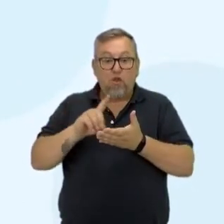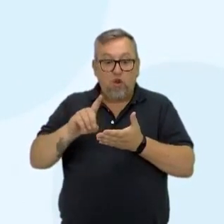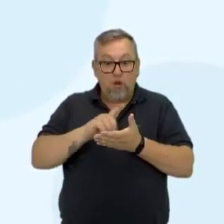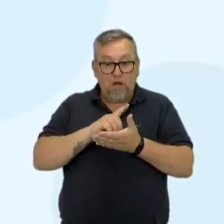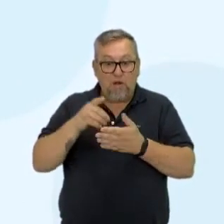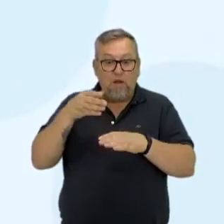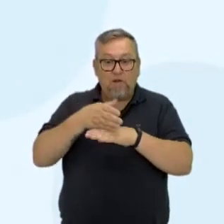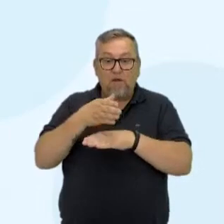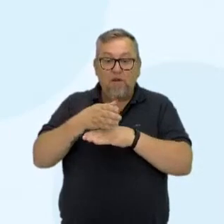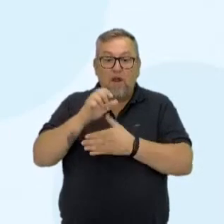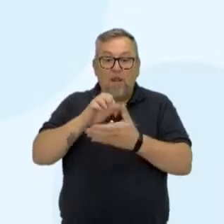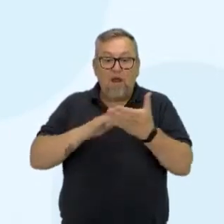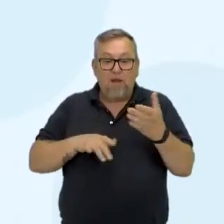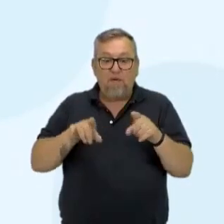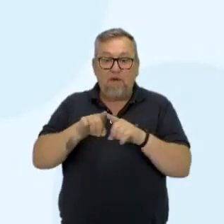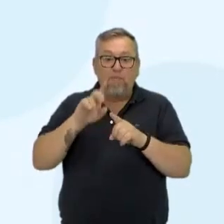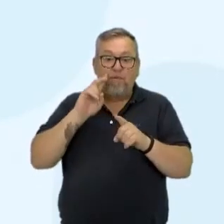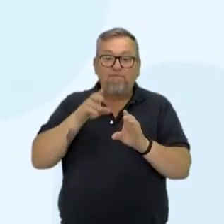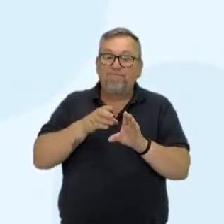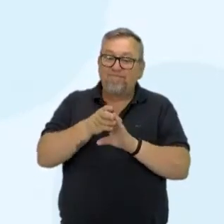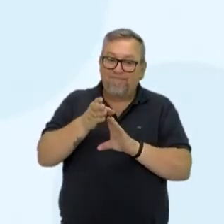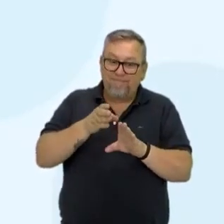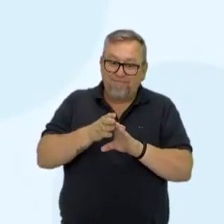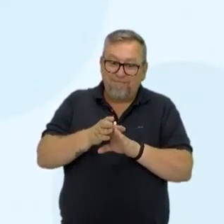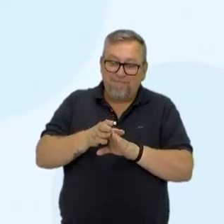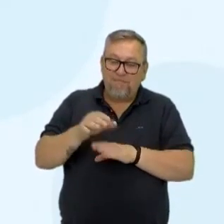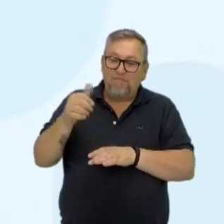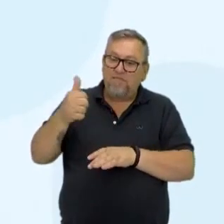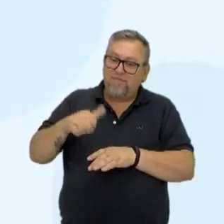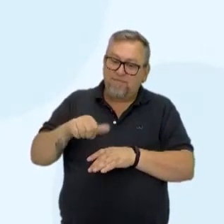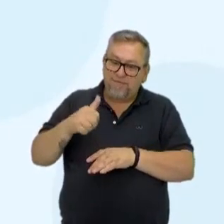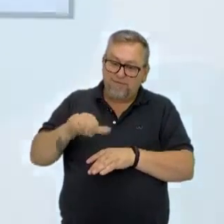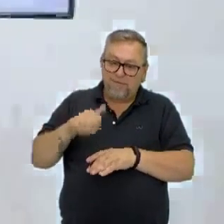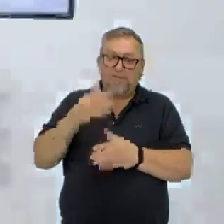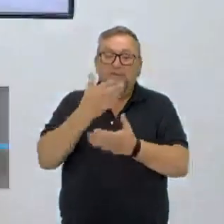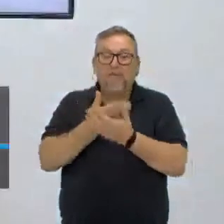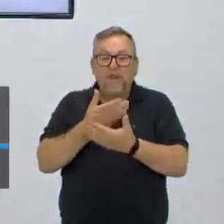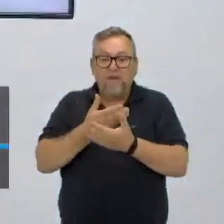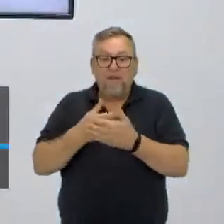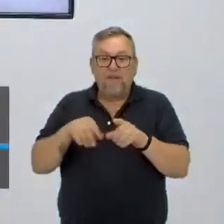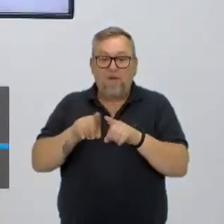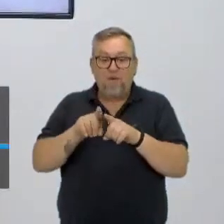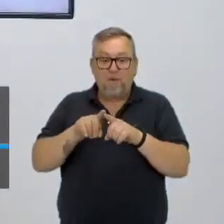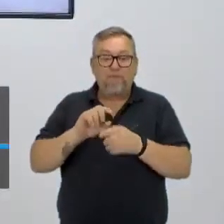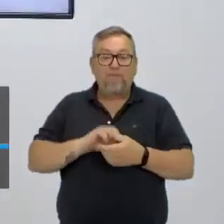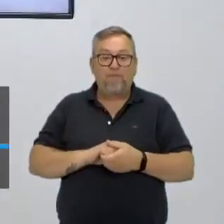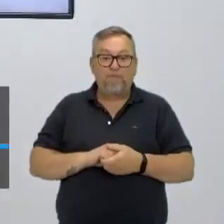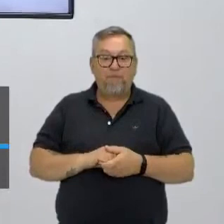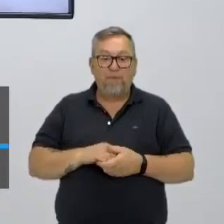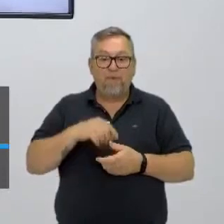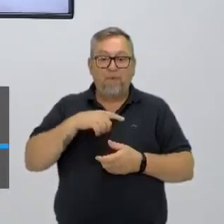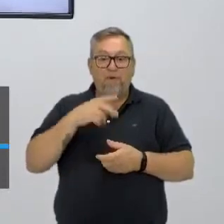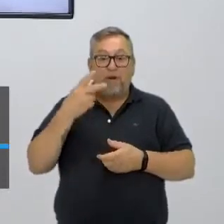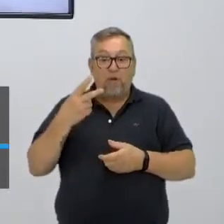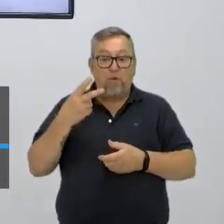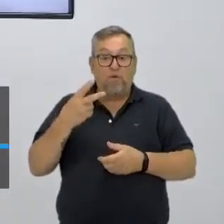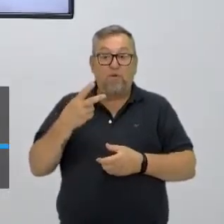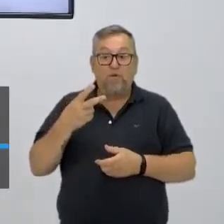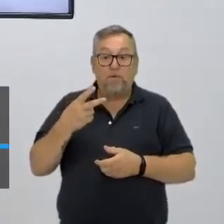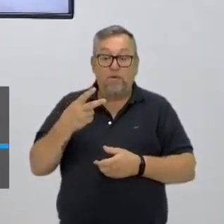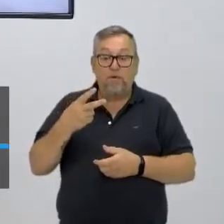as tarefas, seguir as orientações e recomendações durante toda a aula. Volta para mim um minutinho. Tem dois